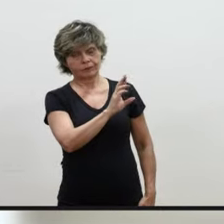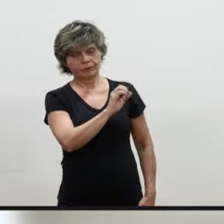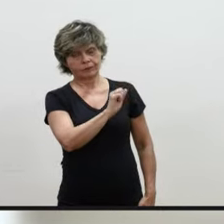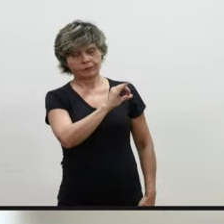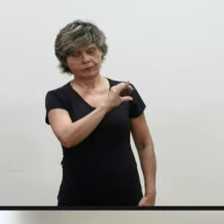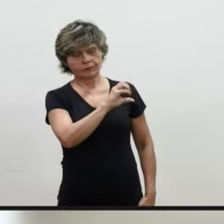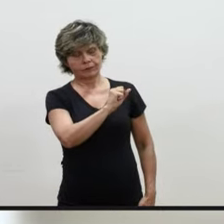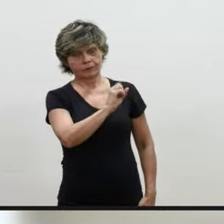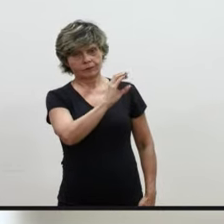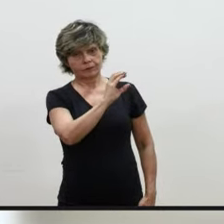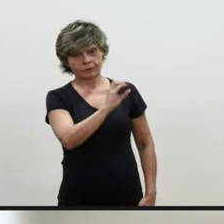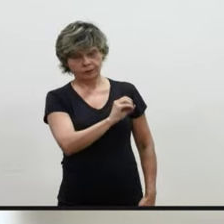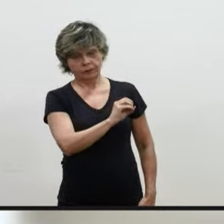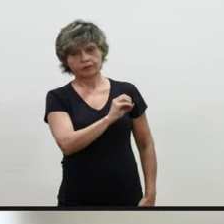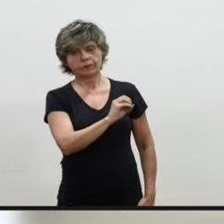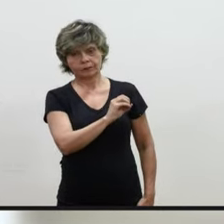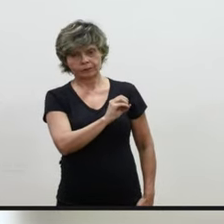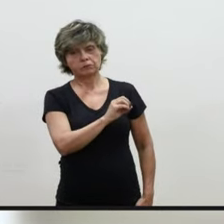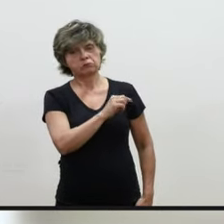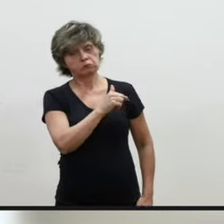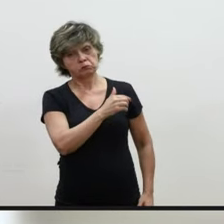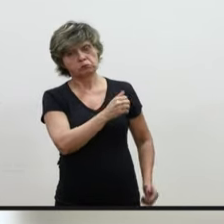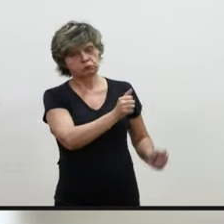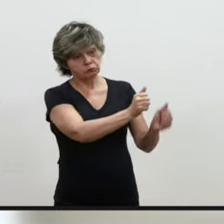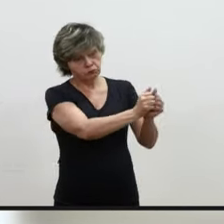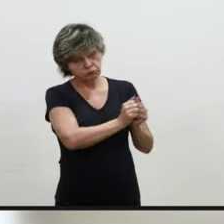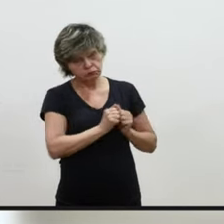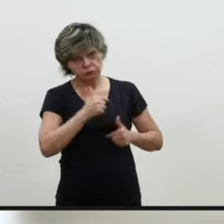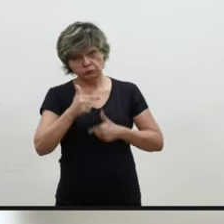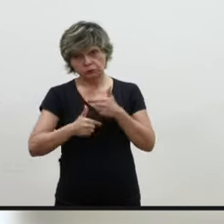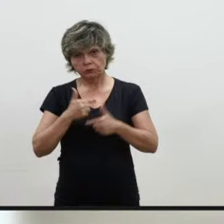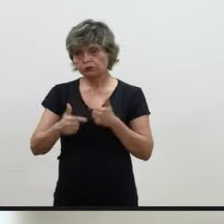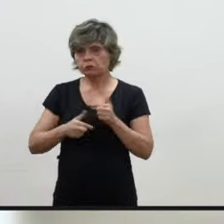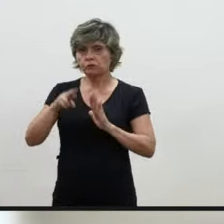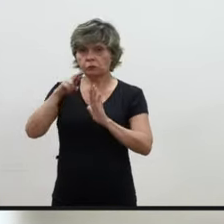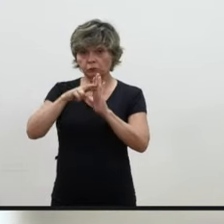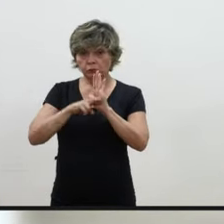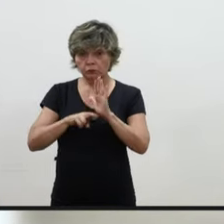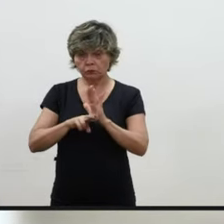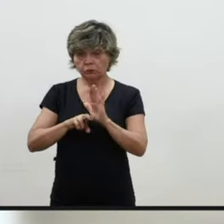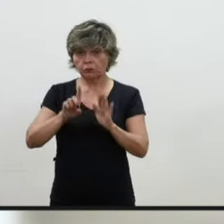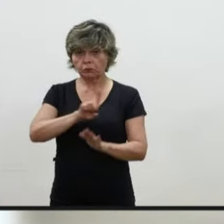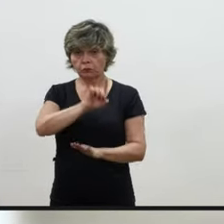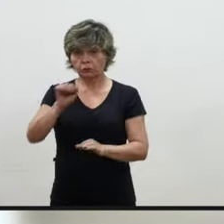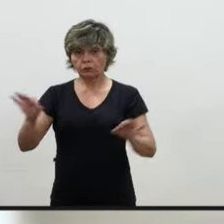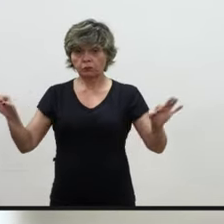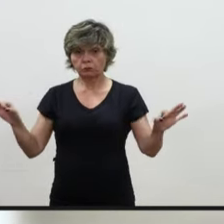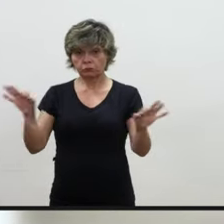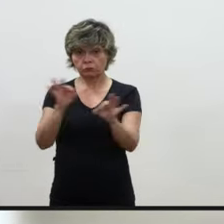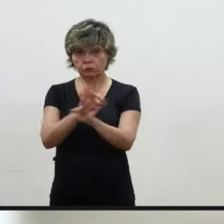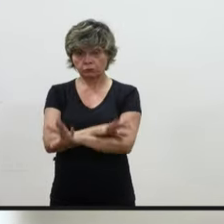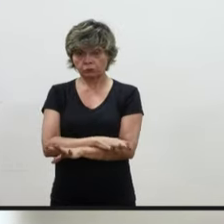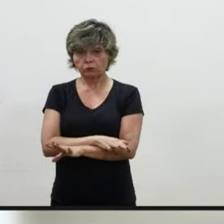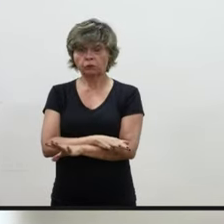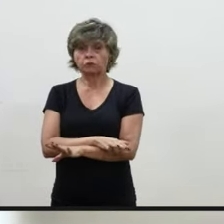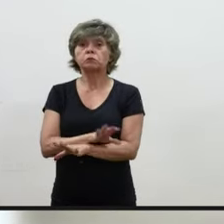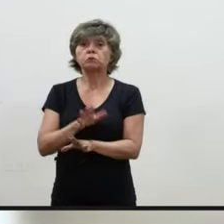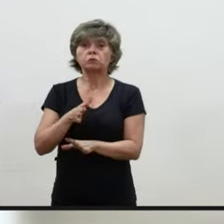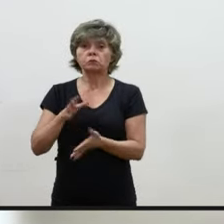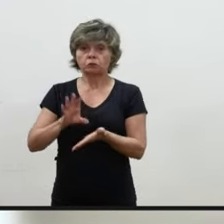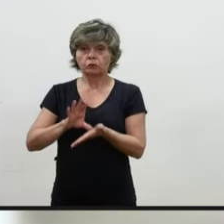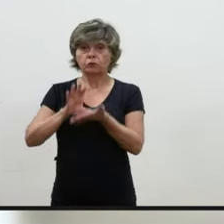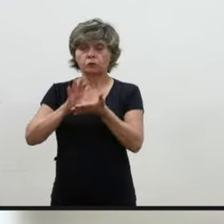pela condição dos trabalhos. Está encerrada a hora do dia. A palavra está franqueada aos senhores conselheiros